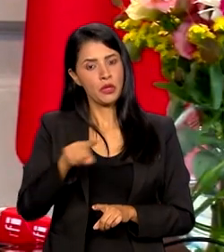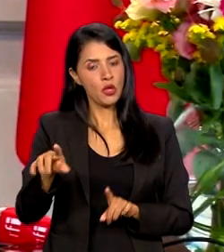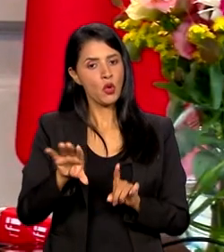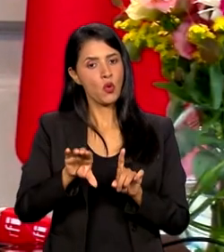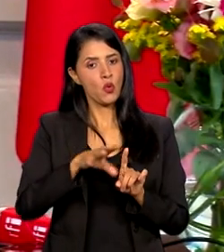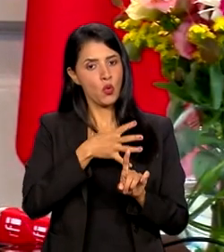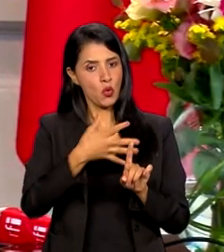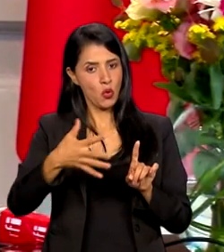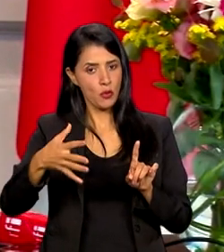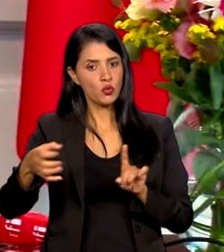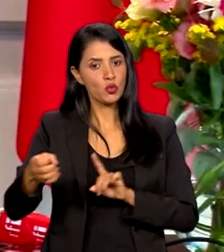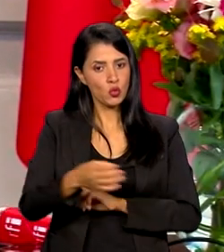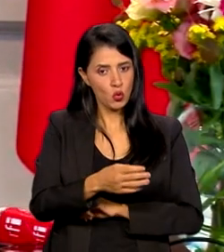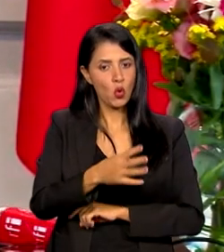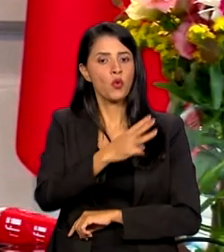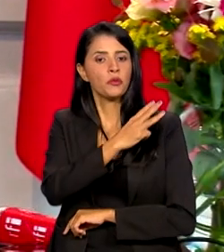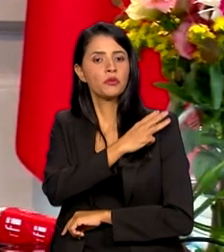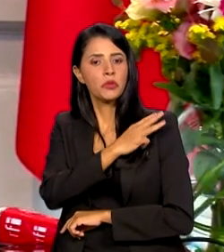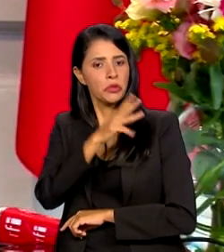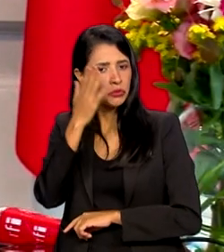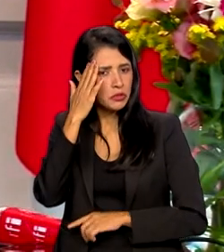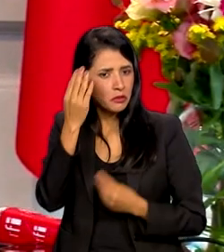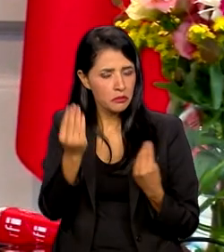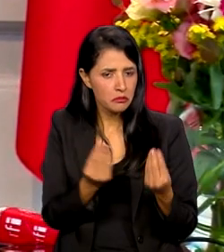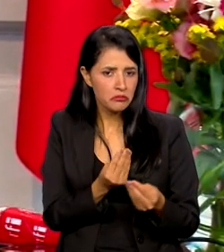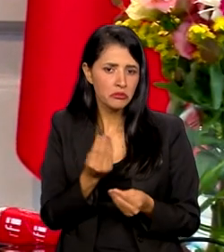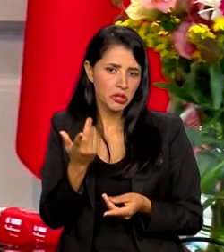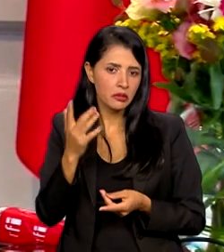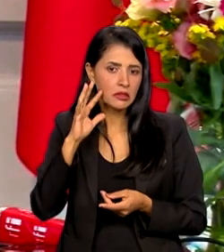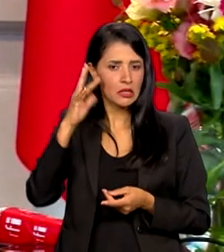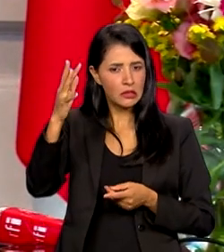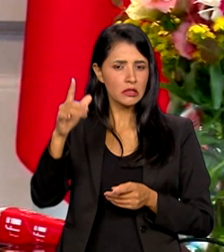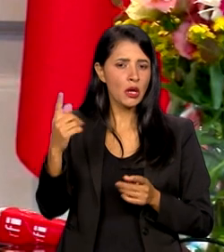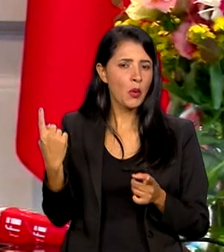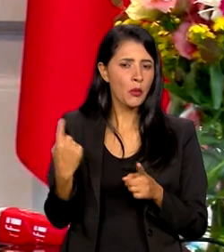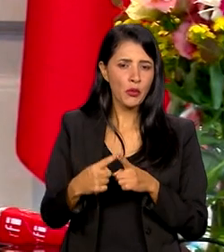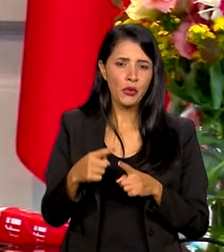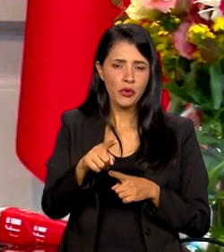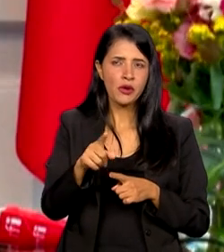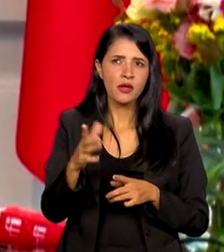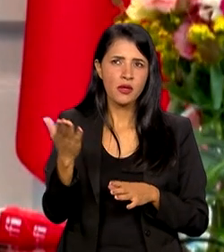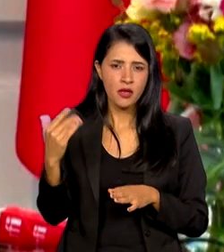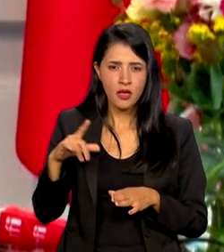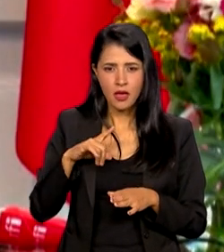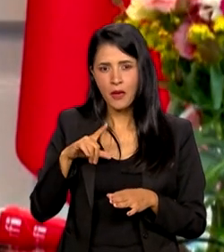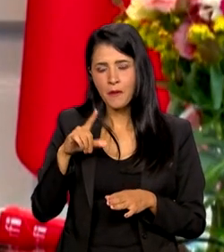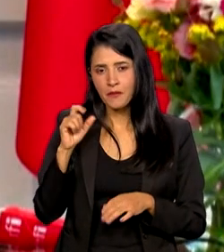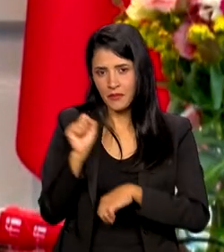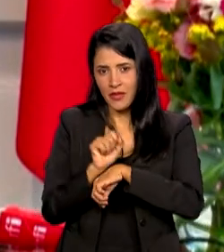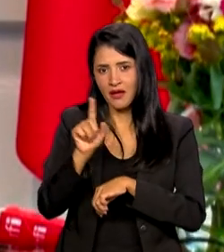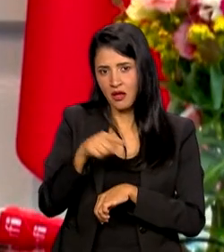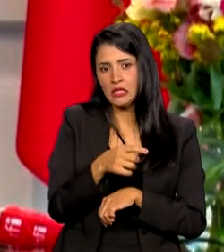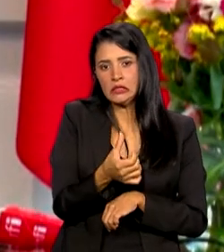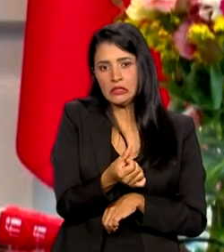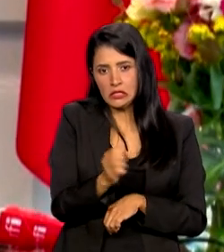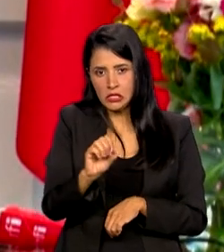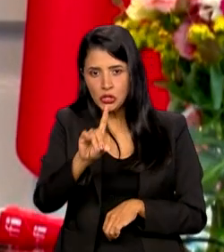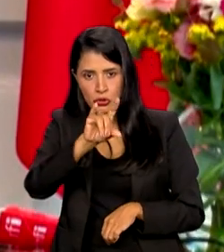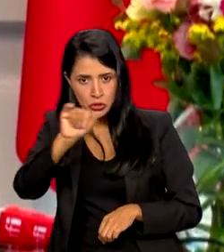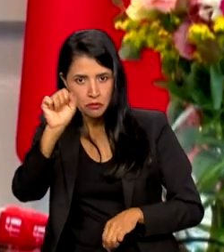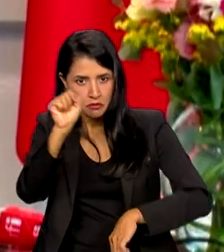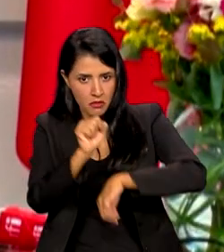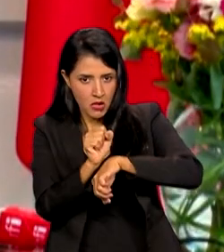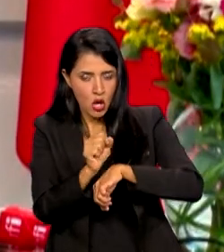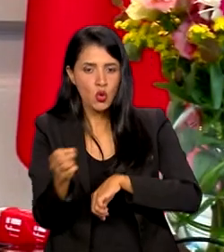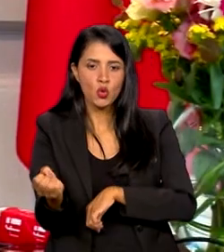implementação do novo ensino mesmo. Gostaria de saber se houve alguma decisão nesse sentido, porque a suspensão foi por 60 dias, né? Então,